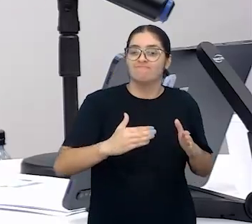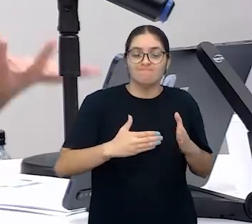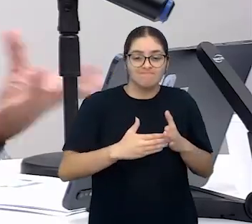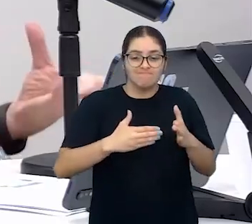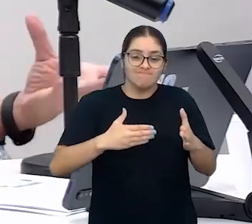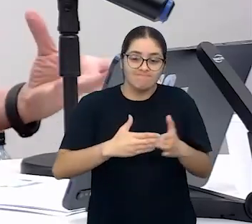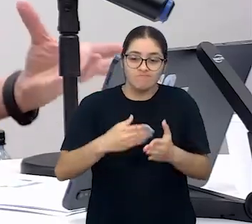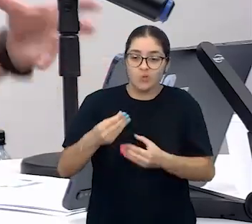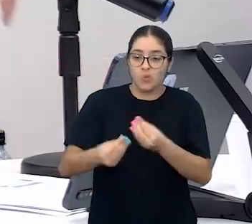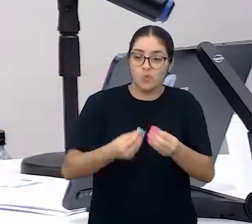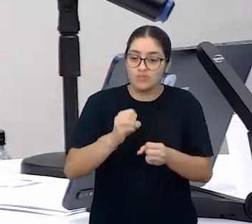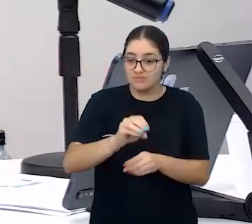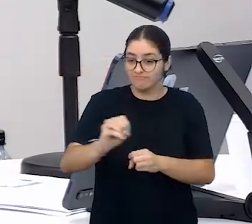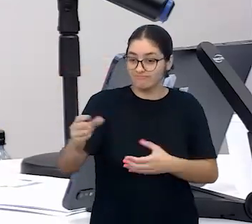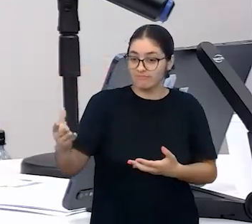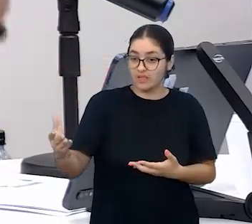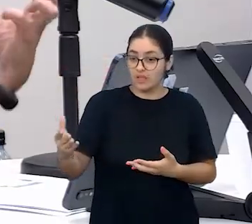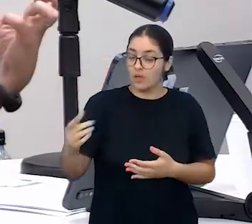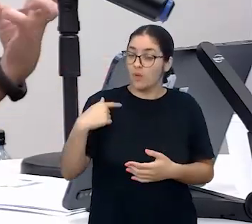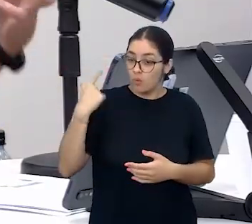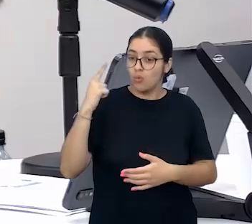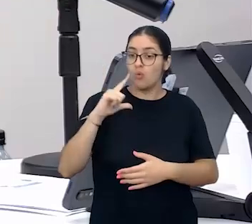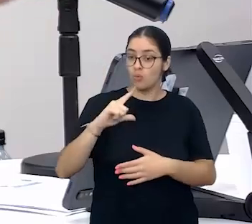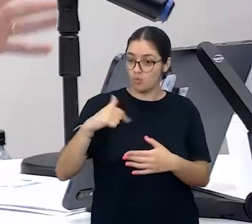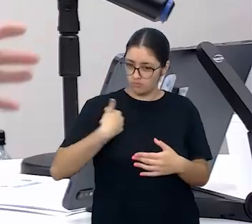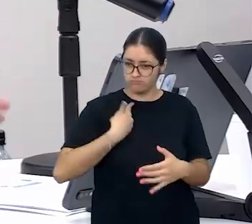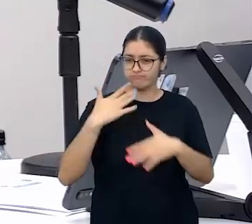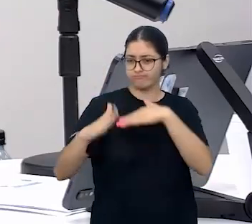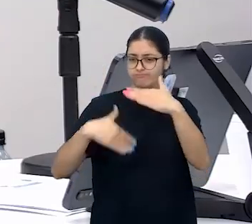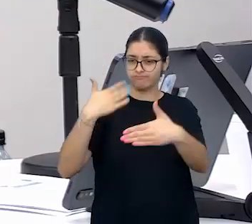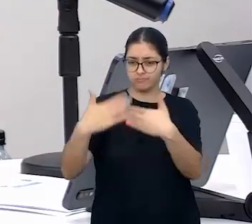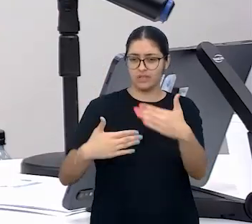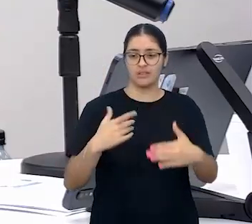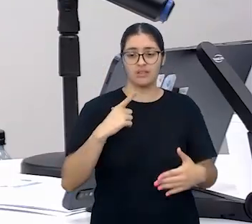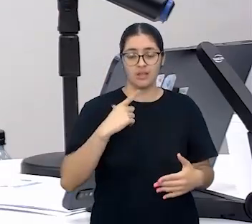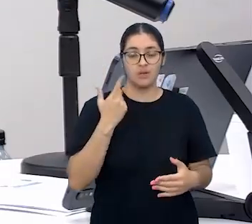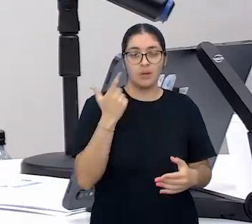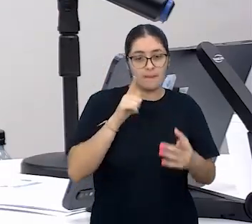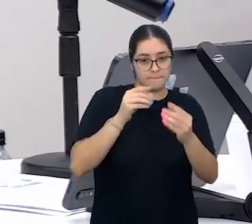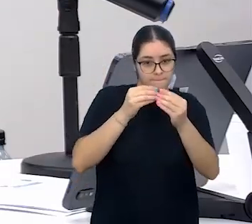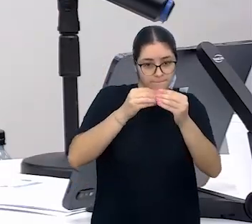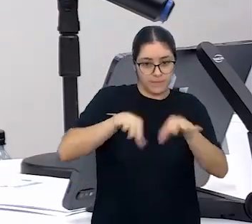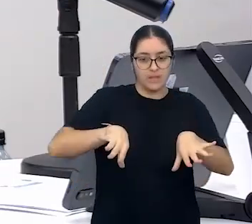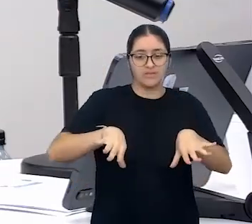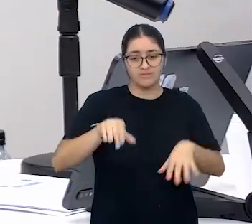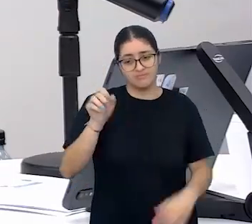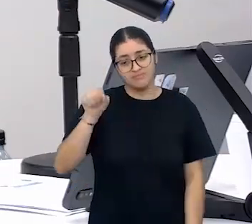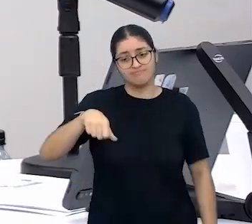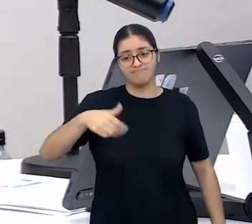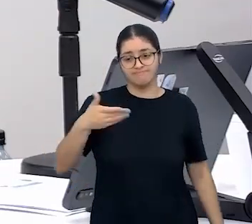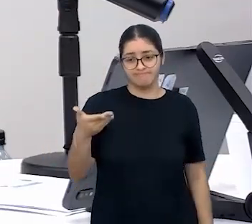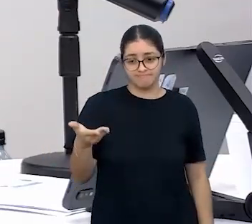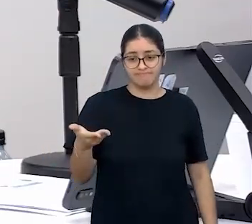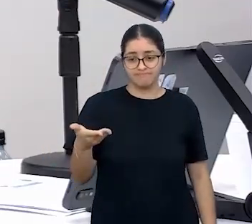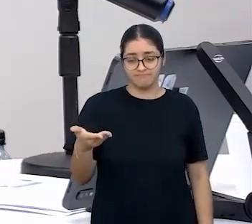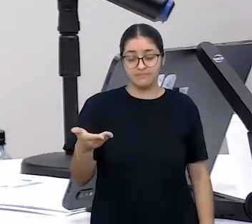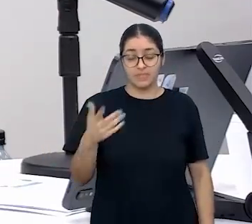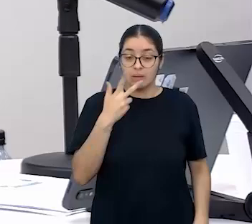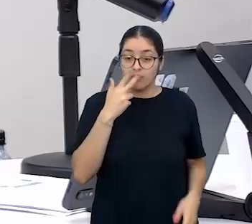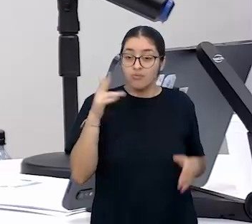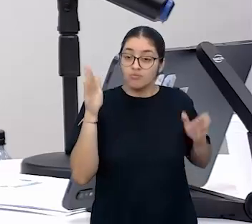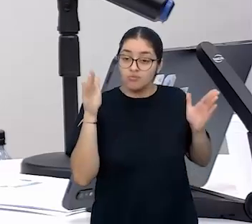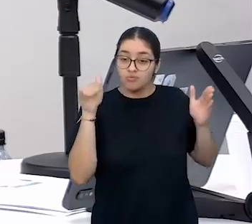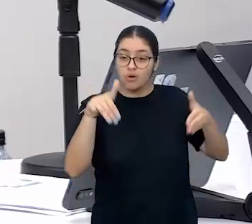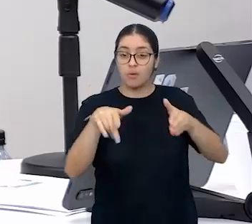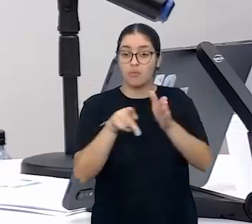aprendiam. A gente evoluiu bastante. Tivemos algumas perdas agora e essas perdas estão muito focadas